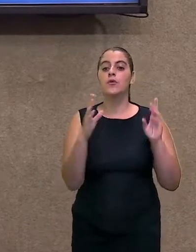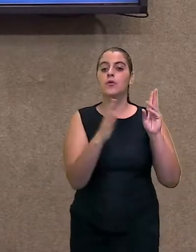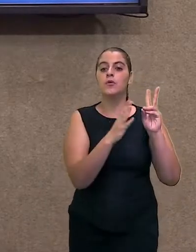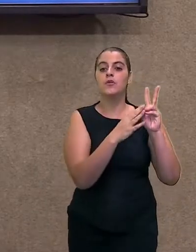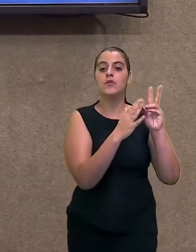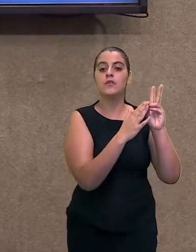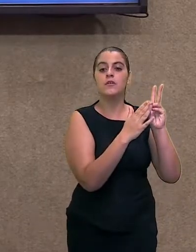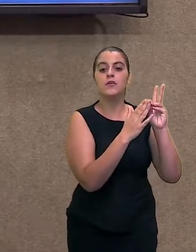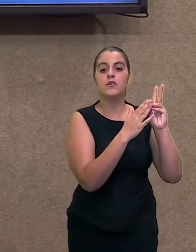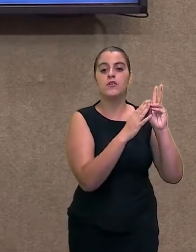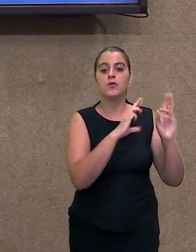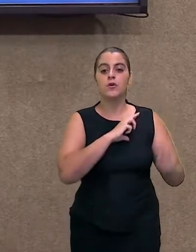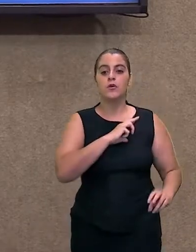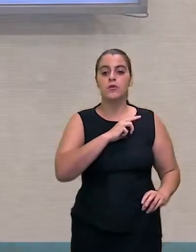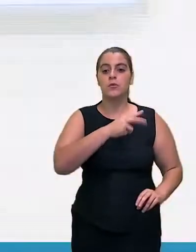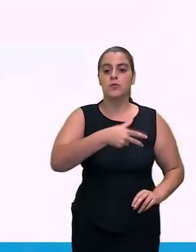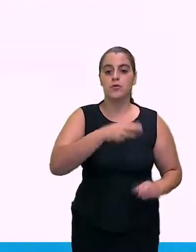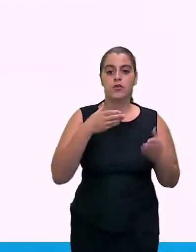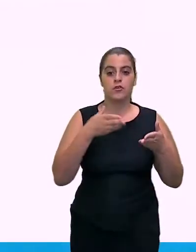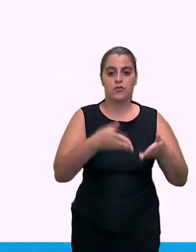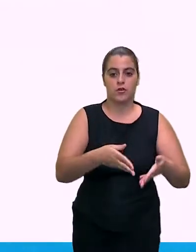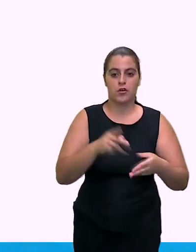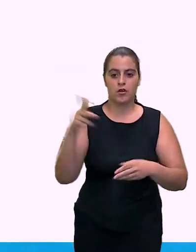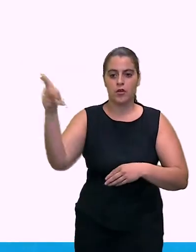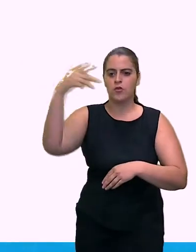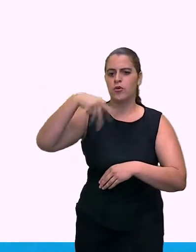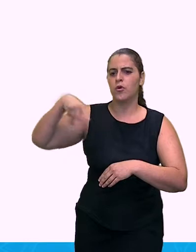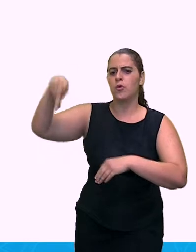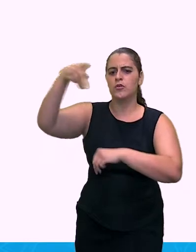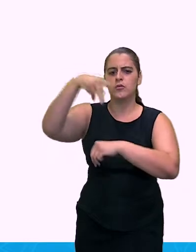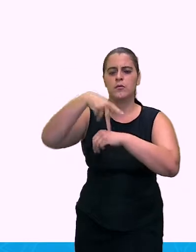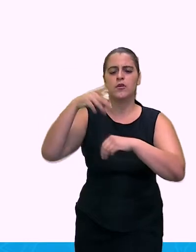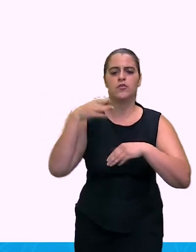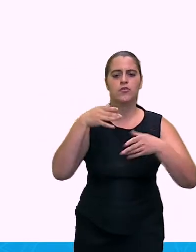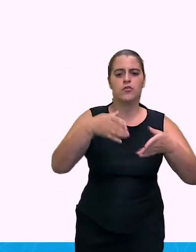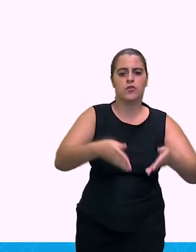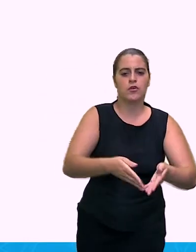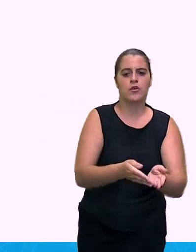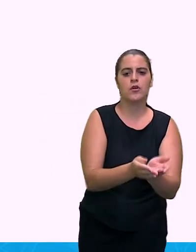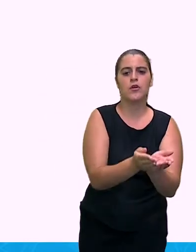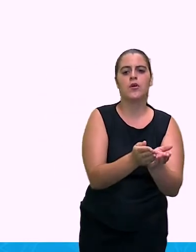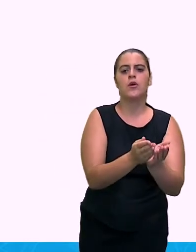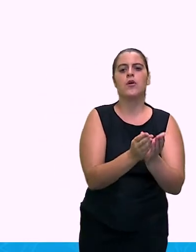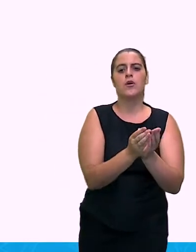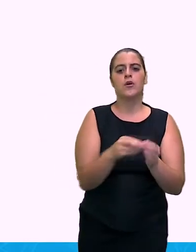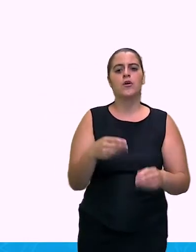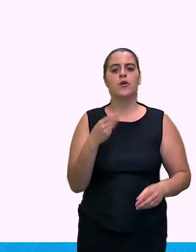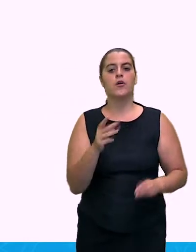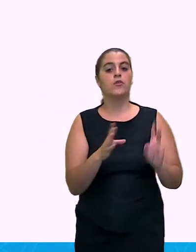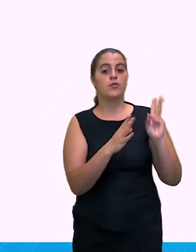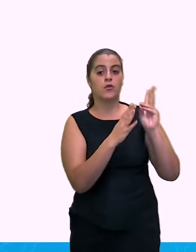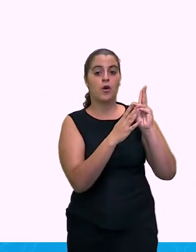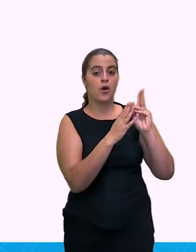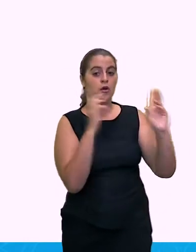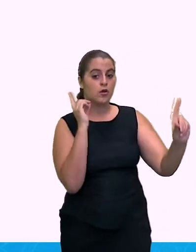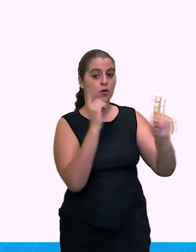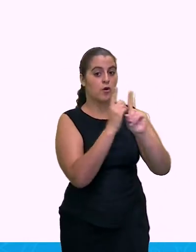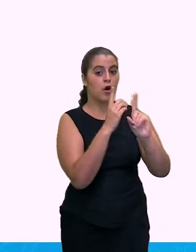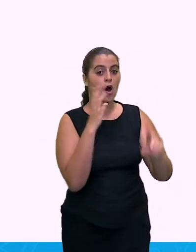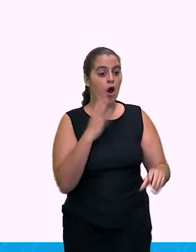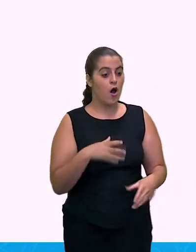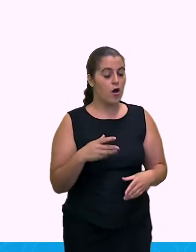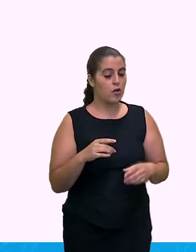Eles chegaram, os índios até então, que viviam aqui nas nossas terras, eles não tinham tido